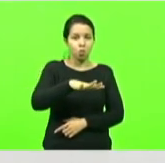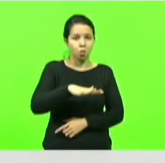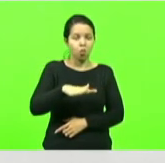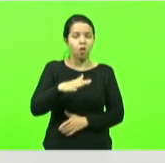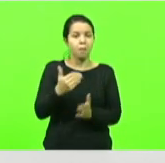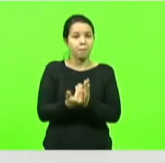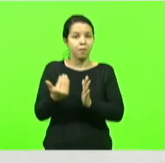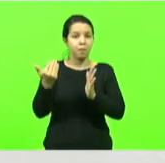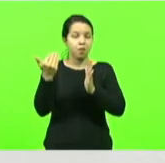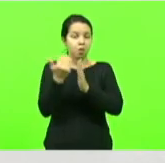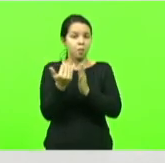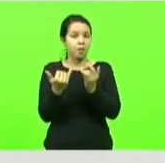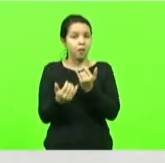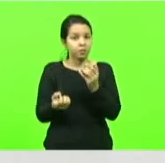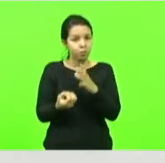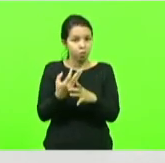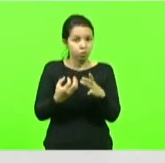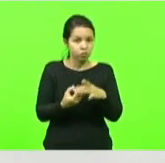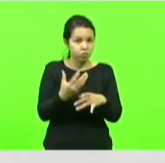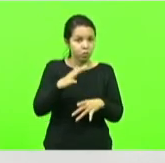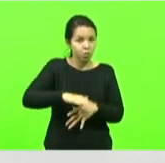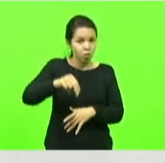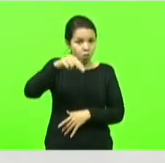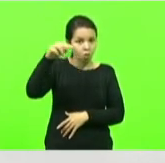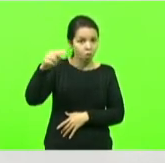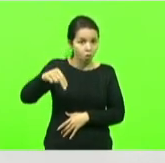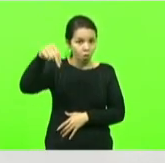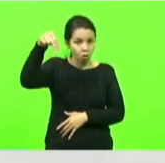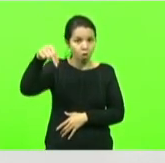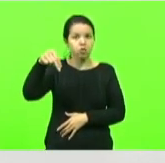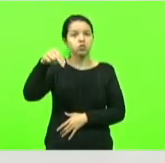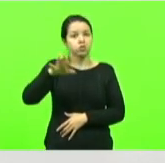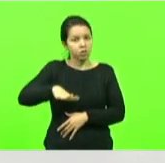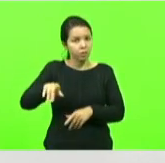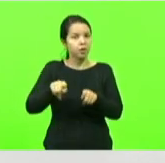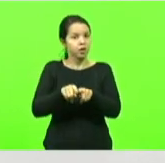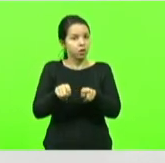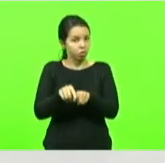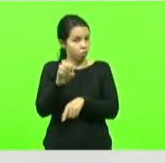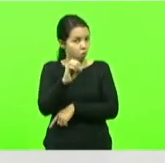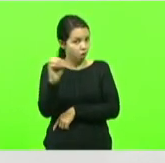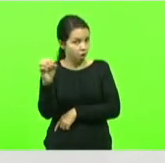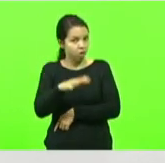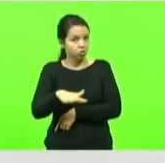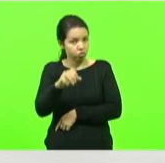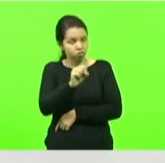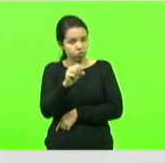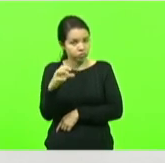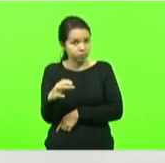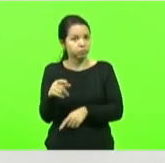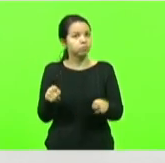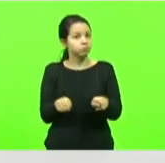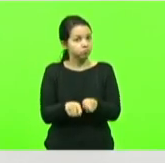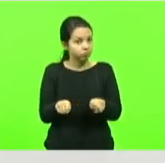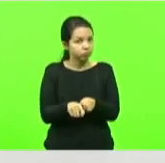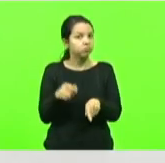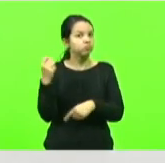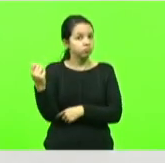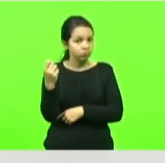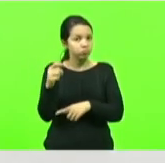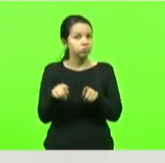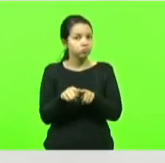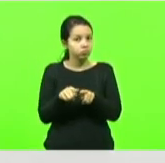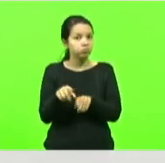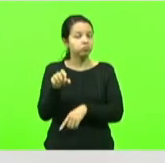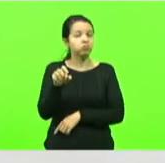não só do Planalto Norte mas do meio oeste catarinense do oeste catarinense inclusive da Argentina do sul